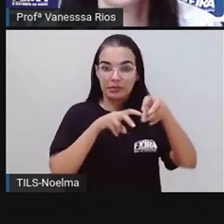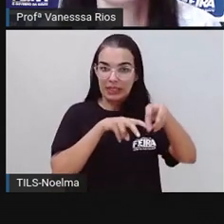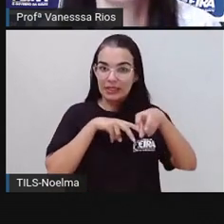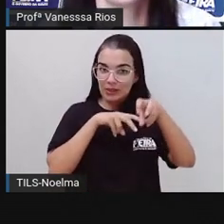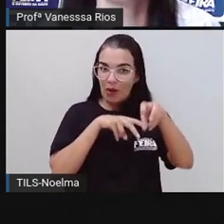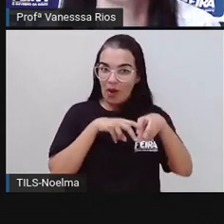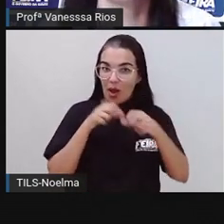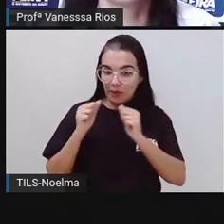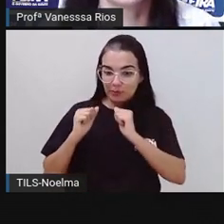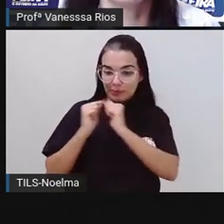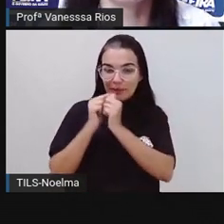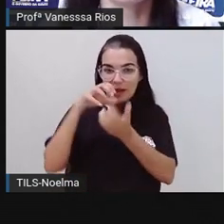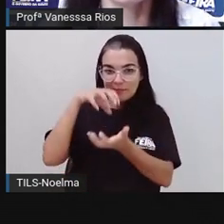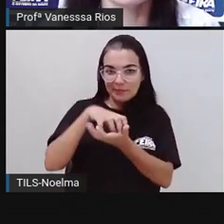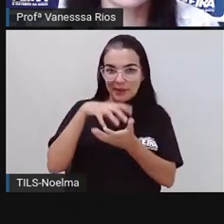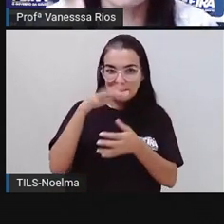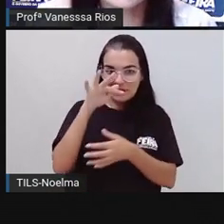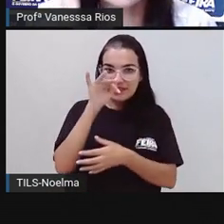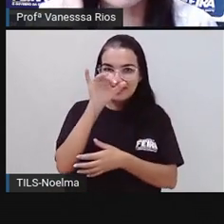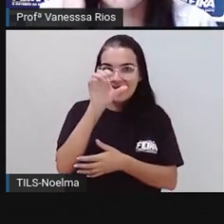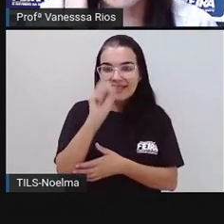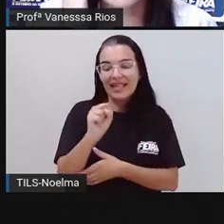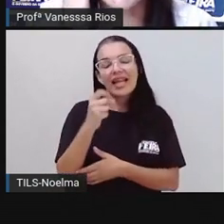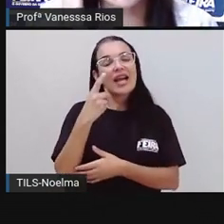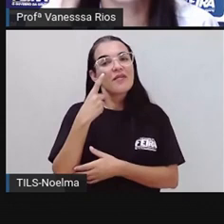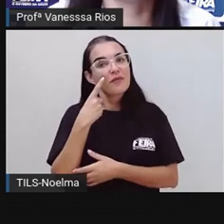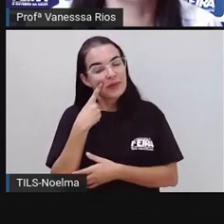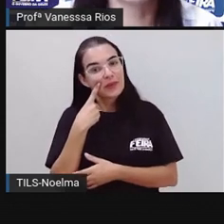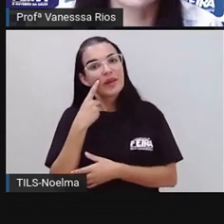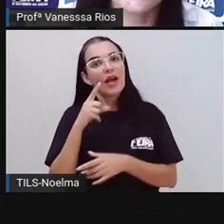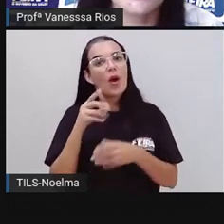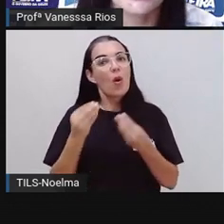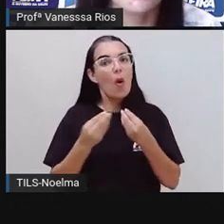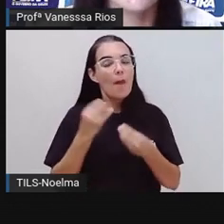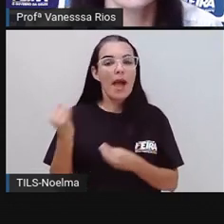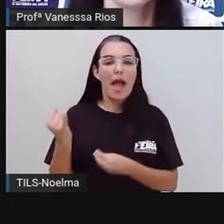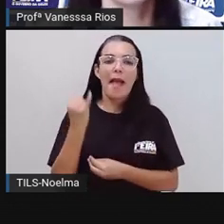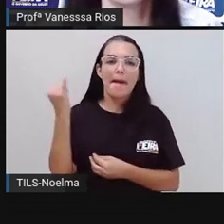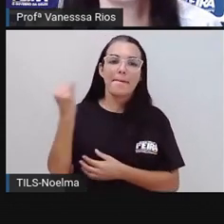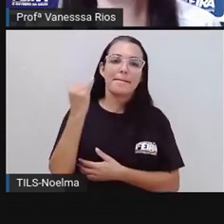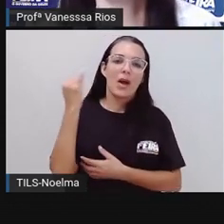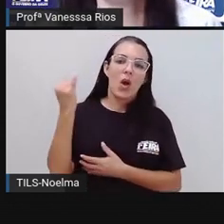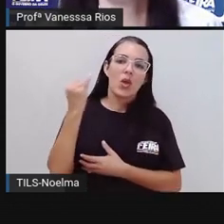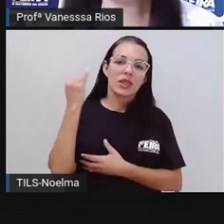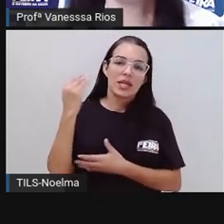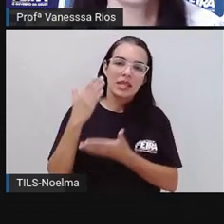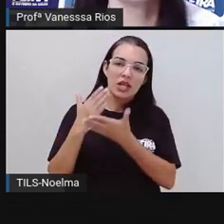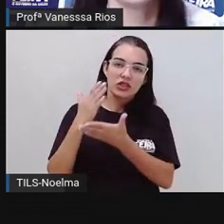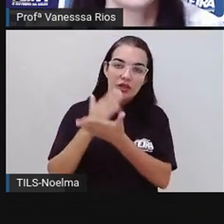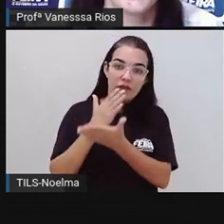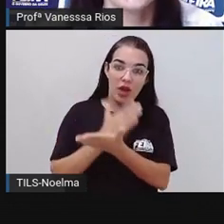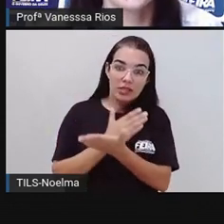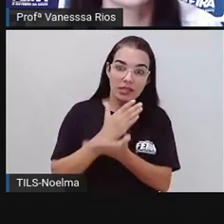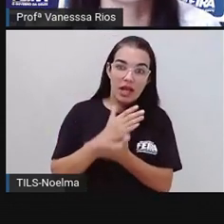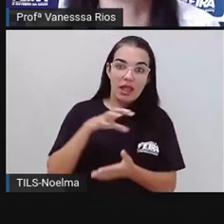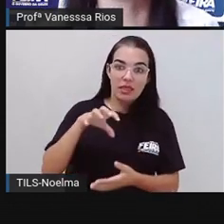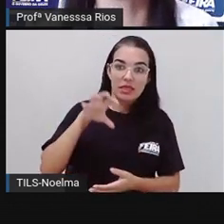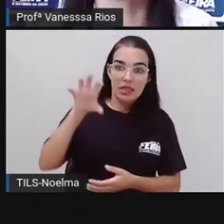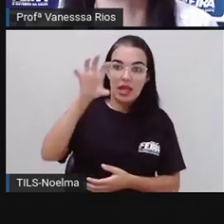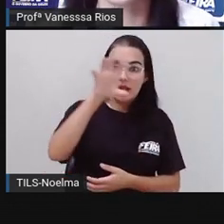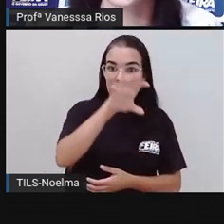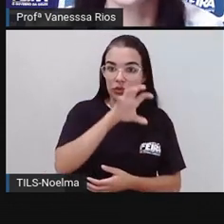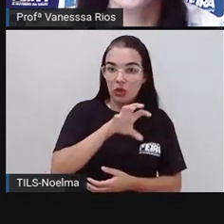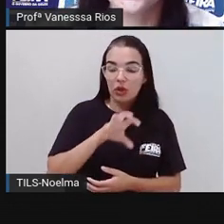o município de Feira de Santana. E percebermos aí a importância, né, dessas divisões territoriais, dessas